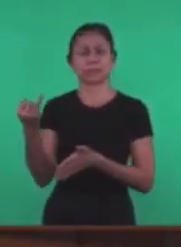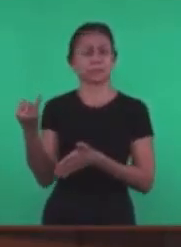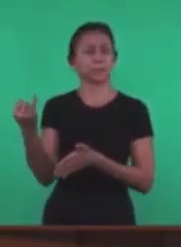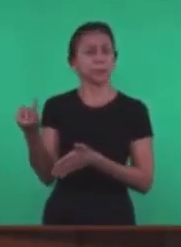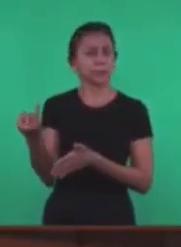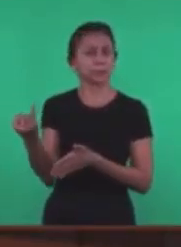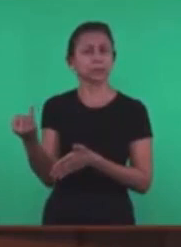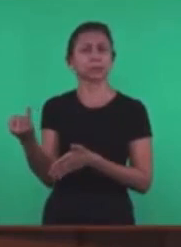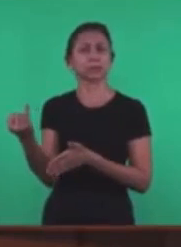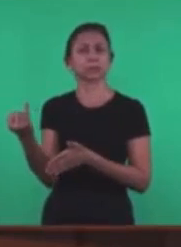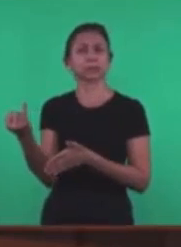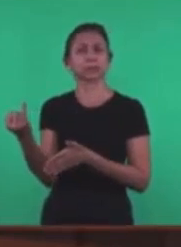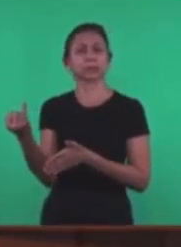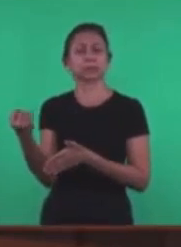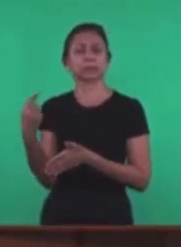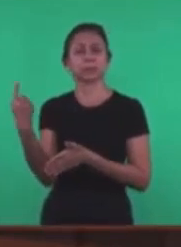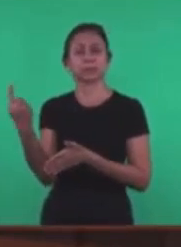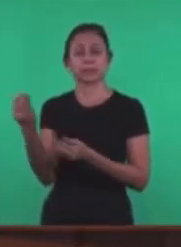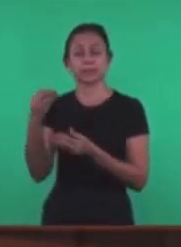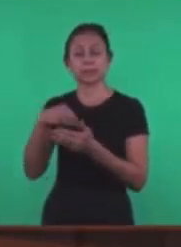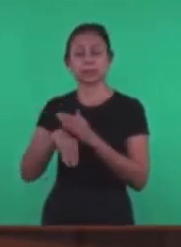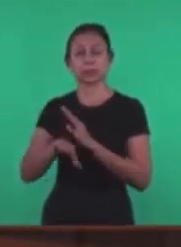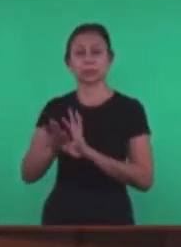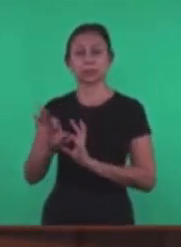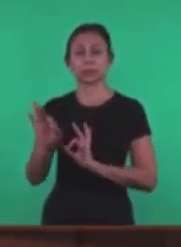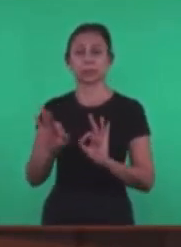Dentro de um projeto